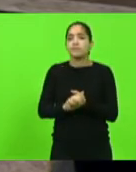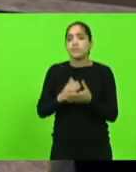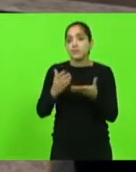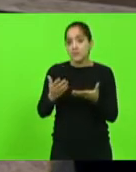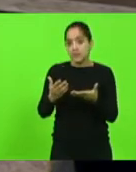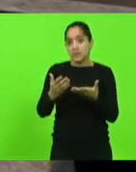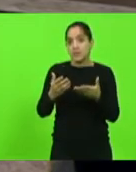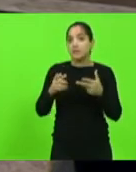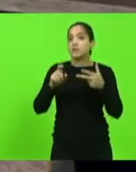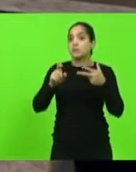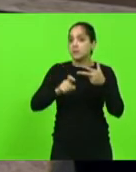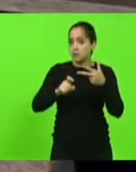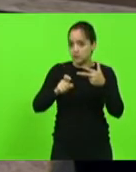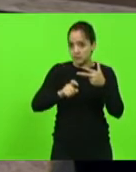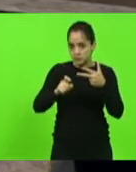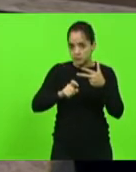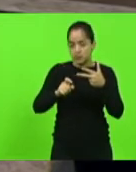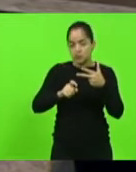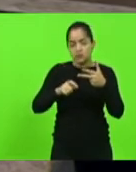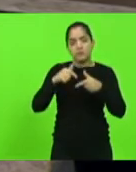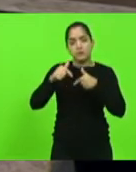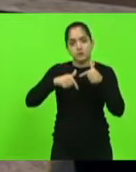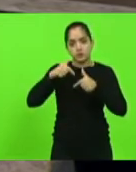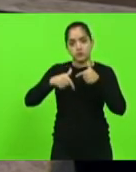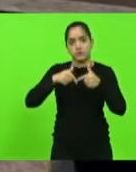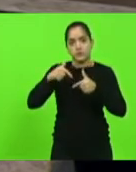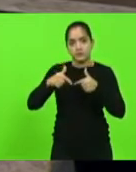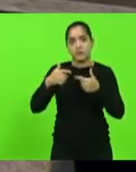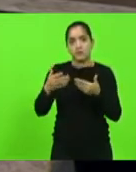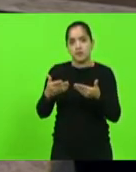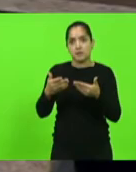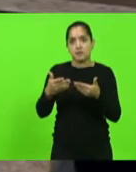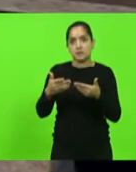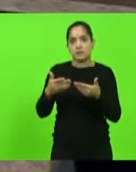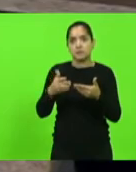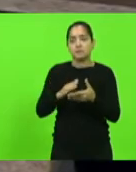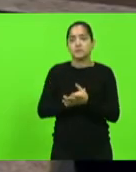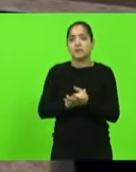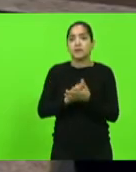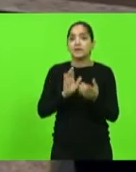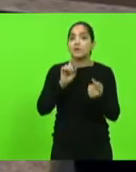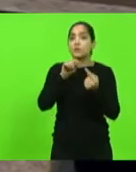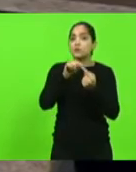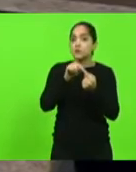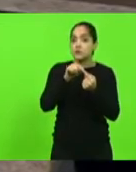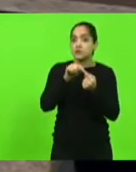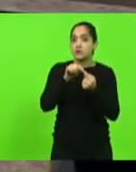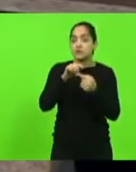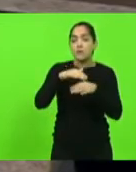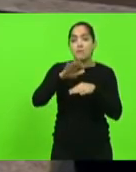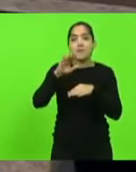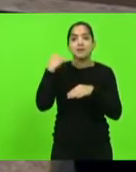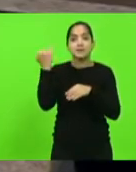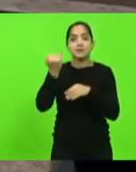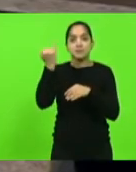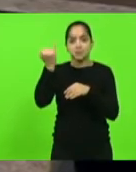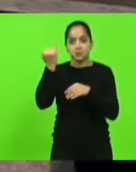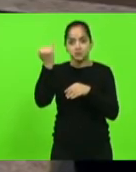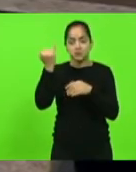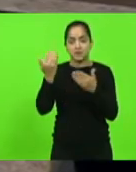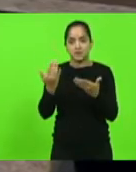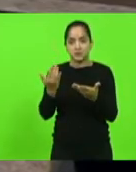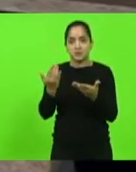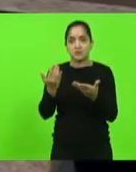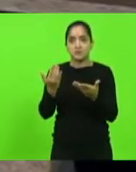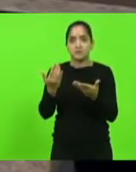Executivo também, que a gente também faz esse trabalho, para o cidadão, que é a finalidade, que é o mais importante, é o fim, na